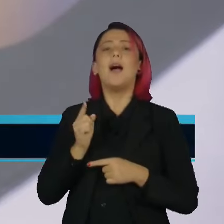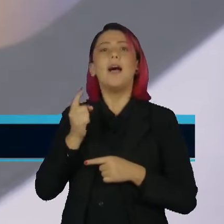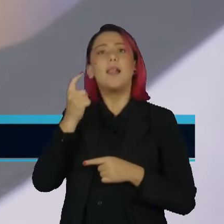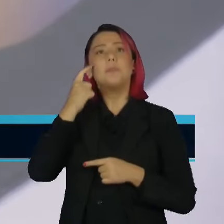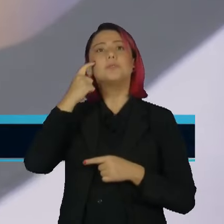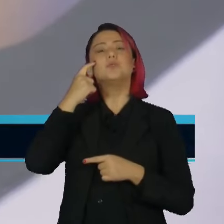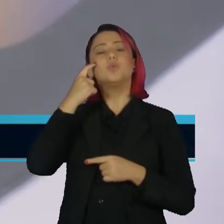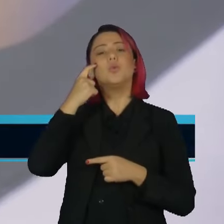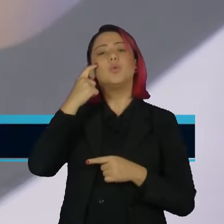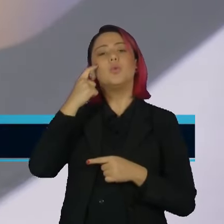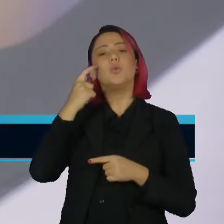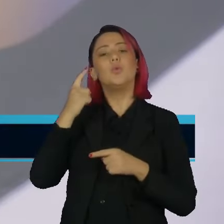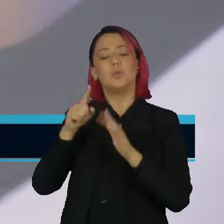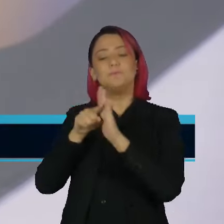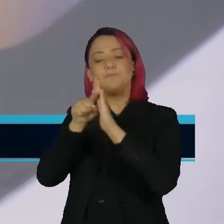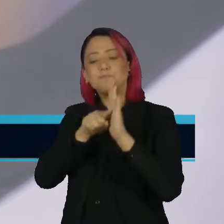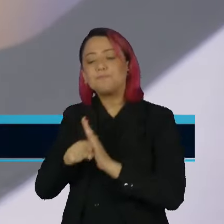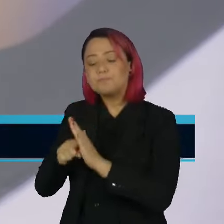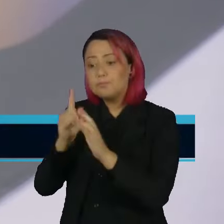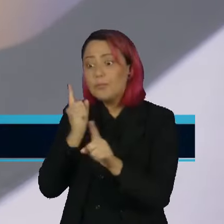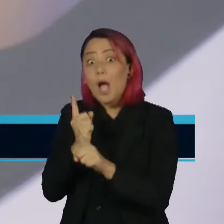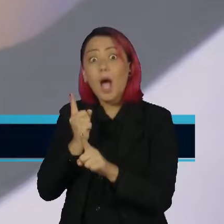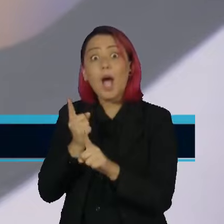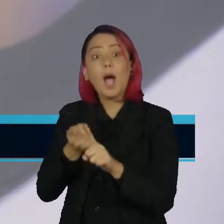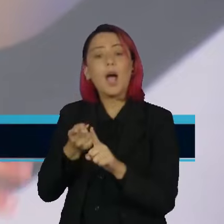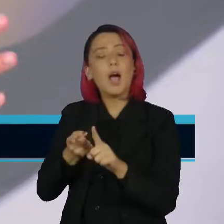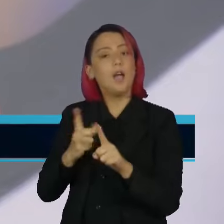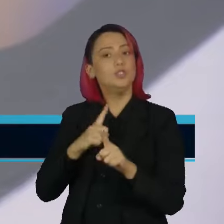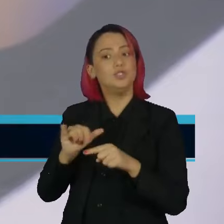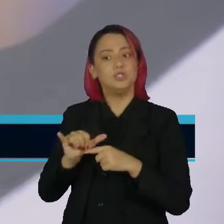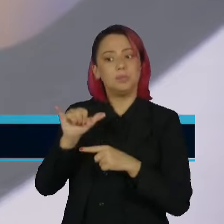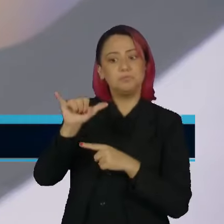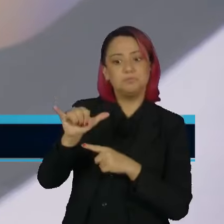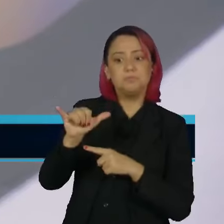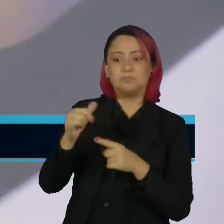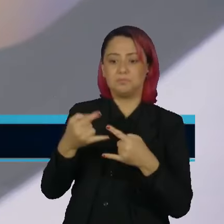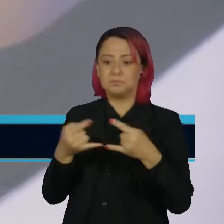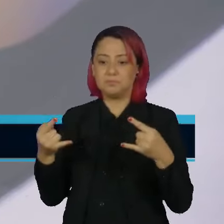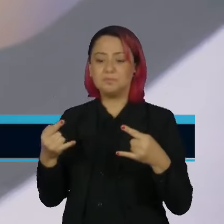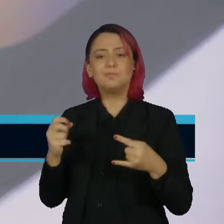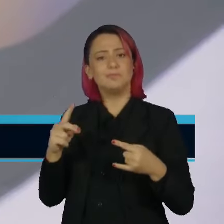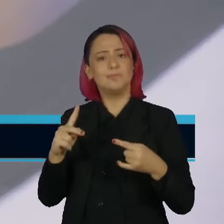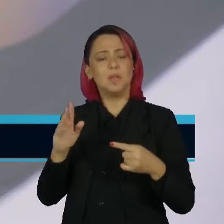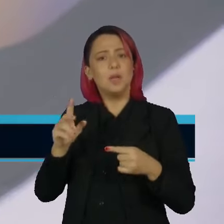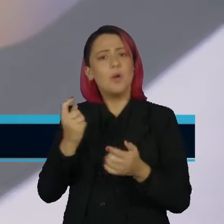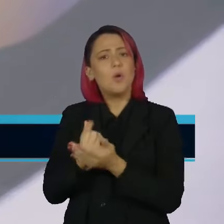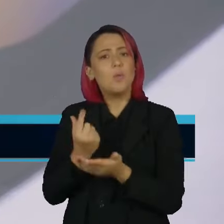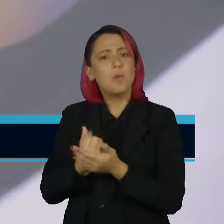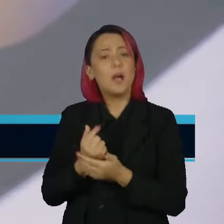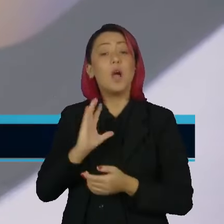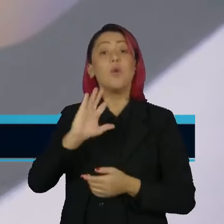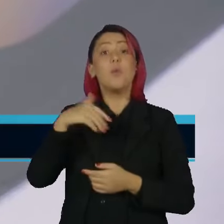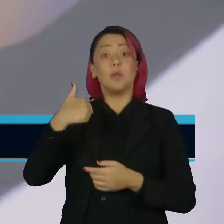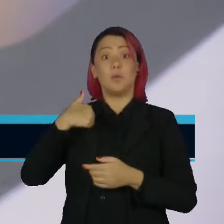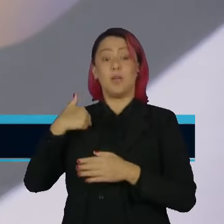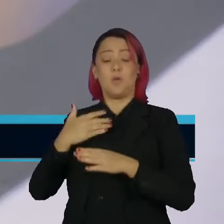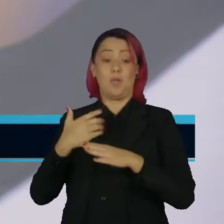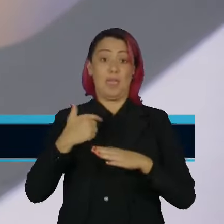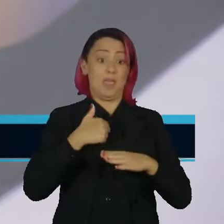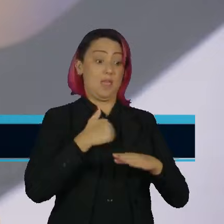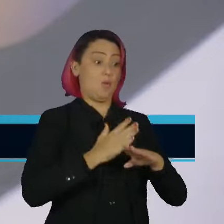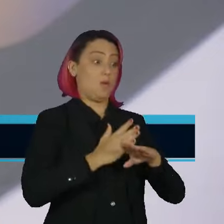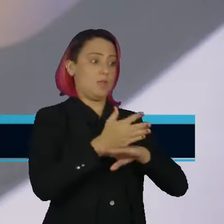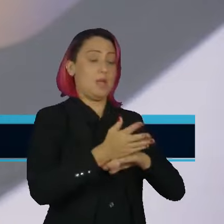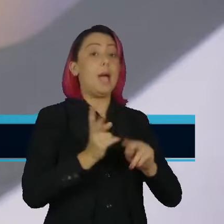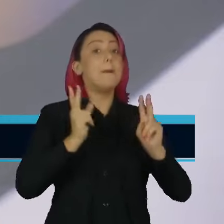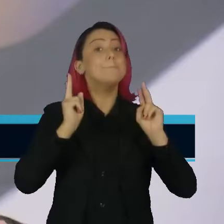pesquisando no site do Amazon, achou uma passagem, estava num preço ok, falava, você pode fazer a compra? No que eu entrei, para mim, o